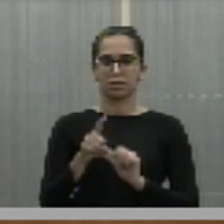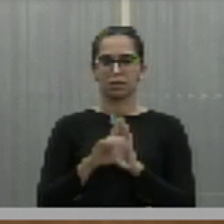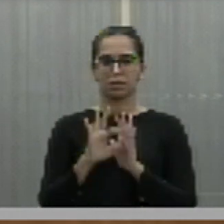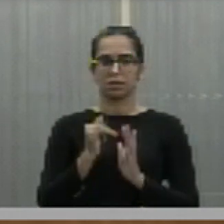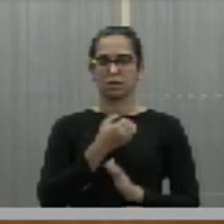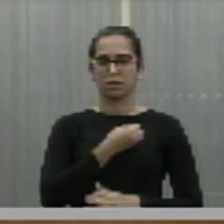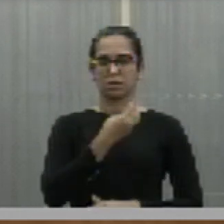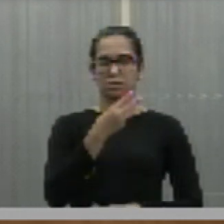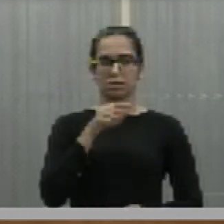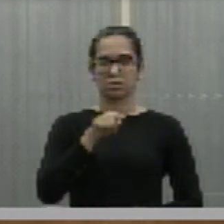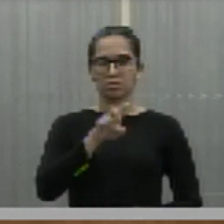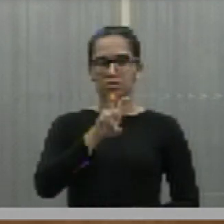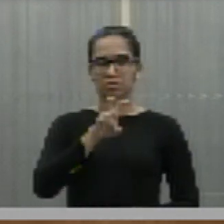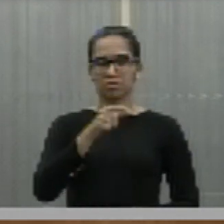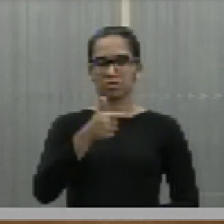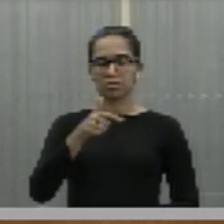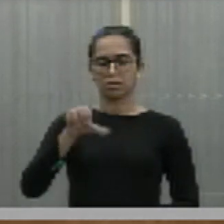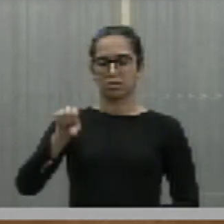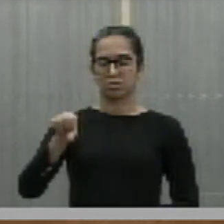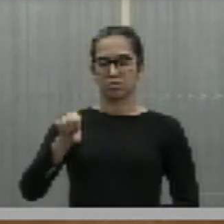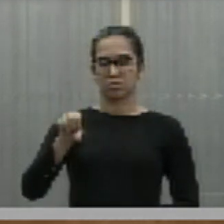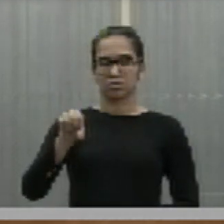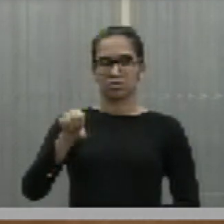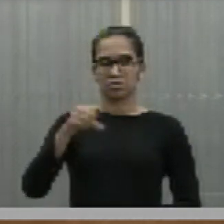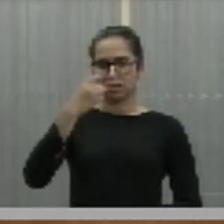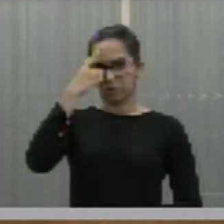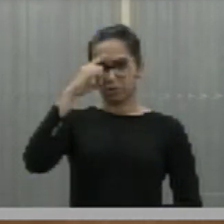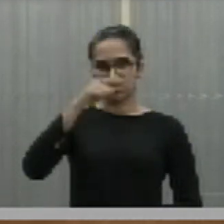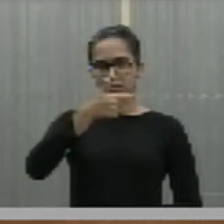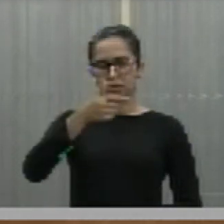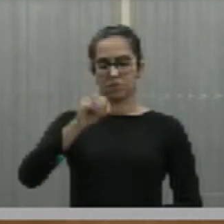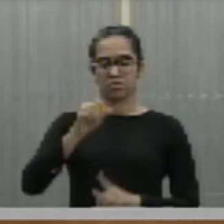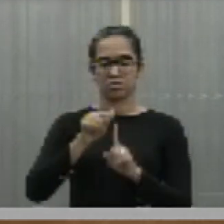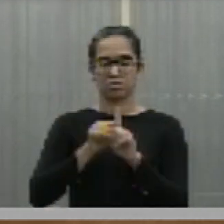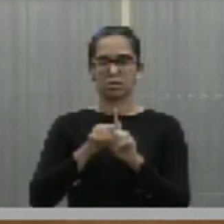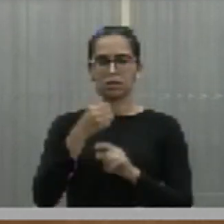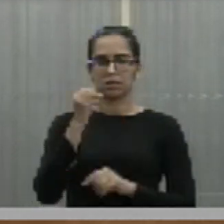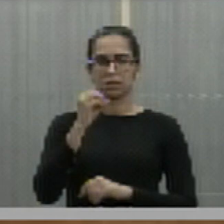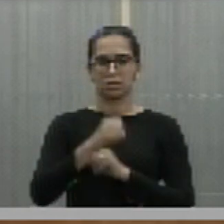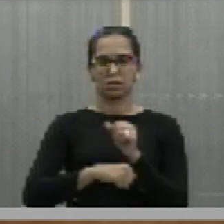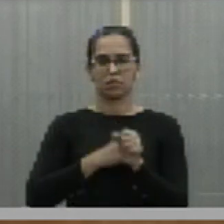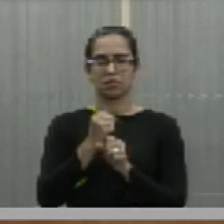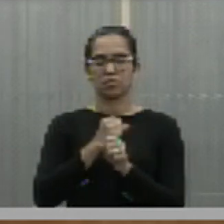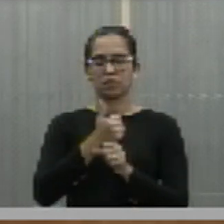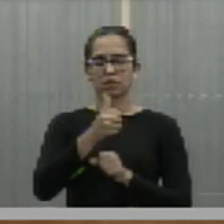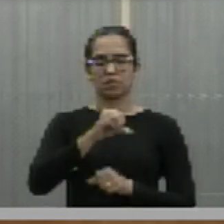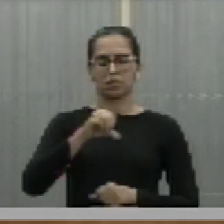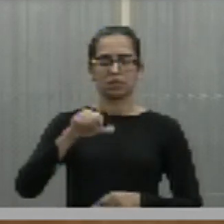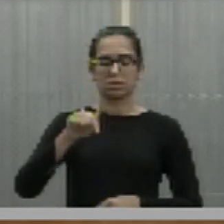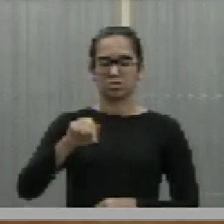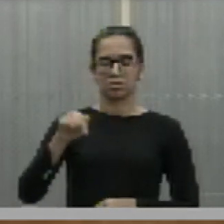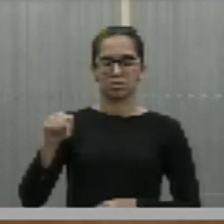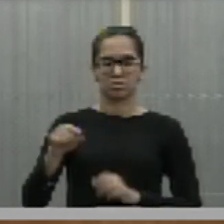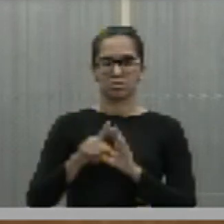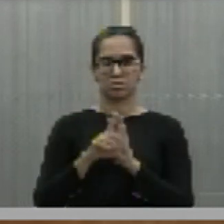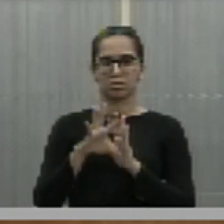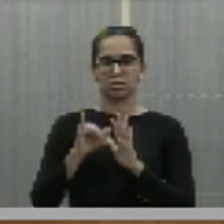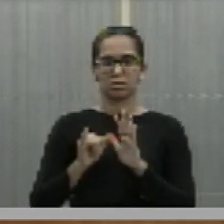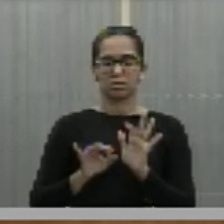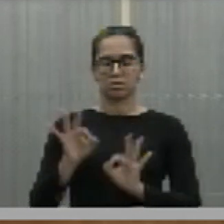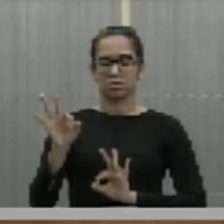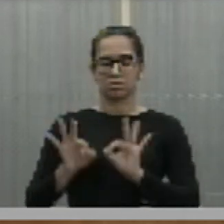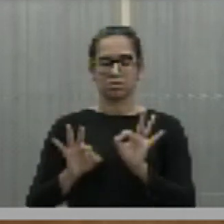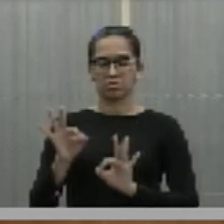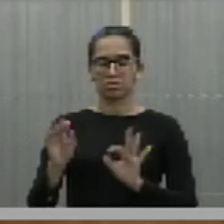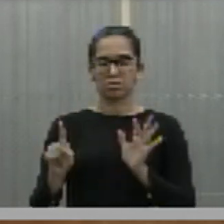lei nº 3.529, de 20 de outubro de 1977, lei de organização básica da